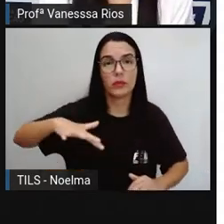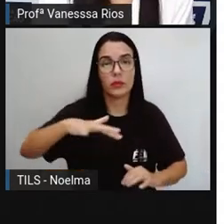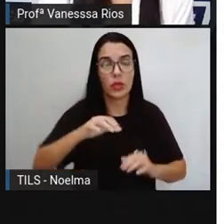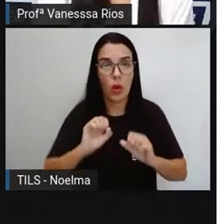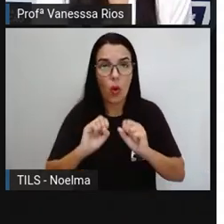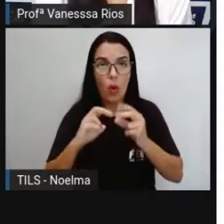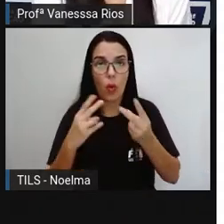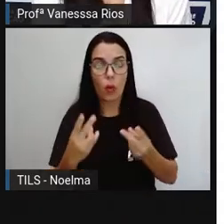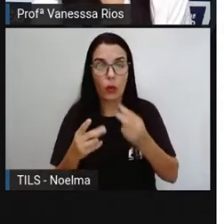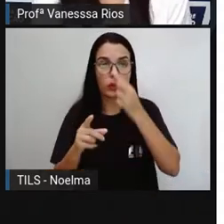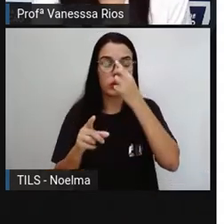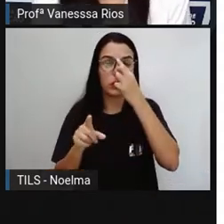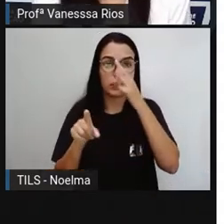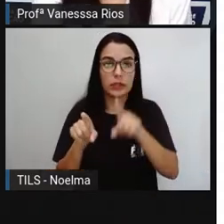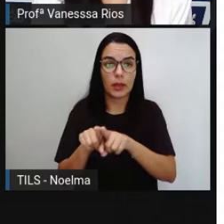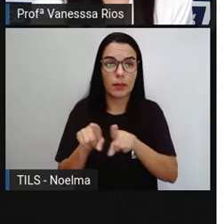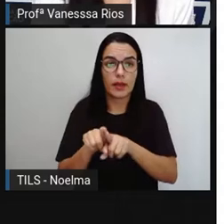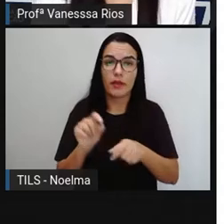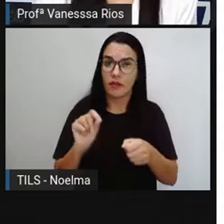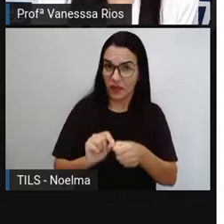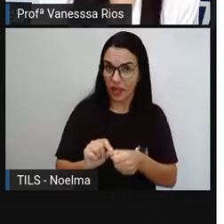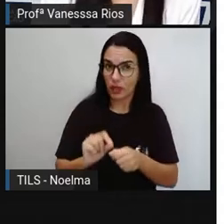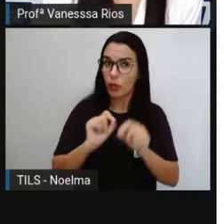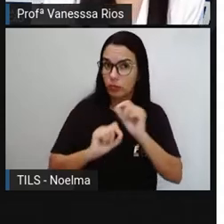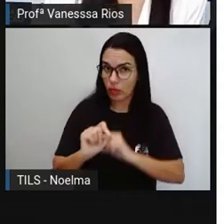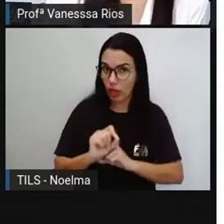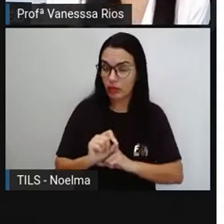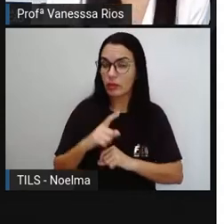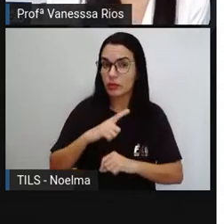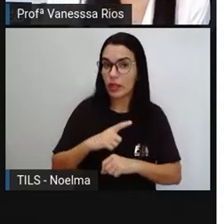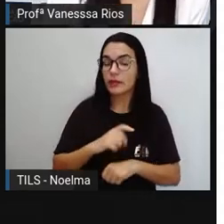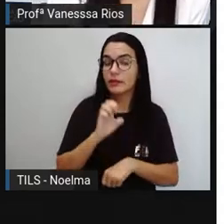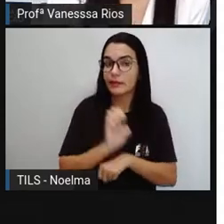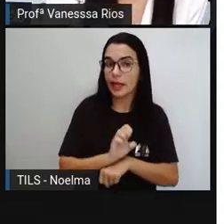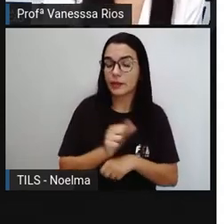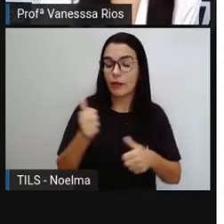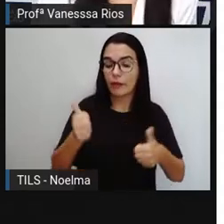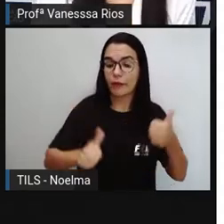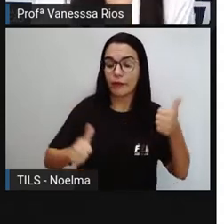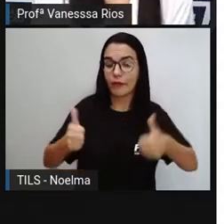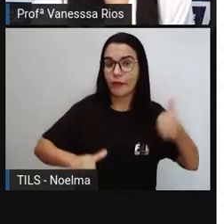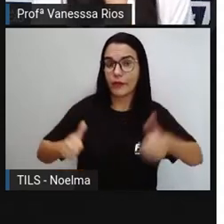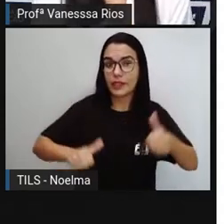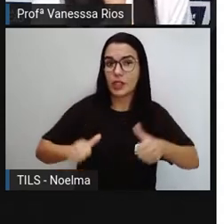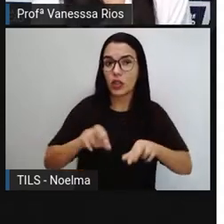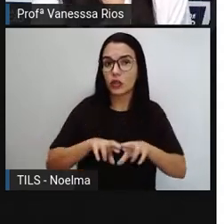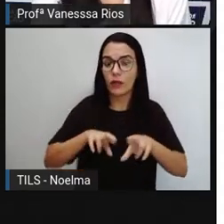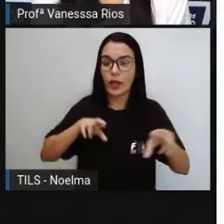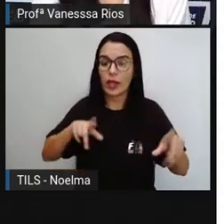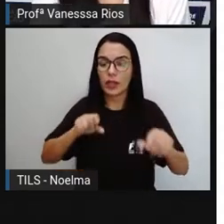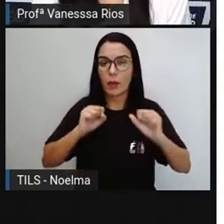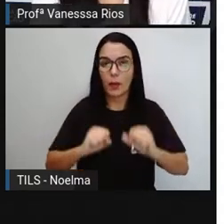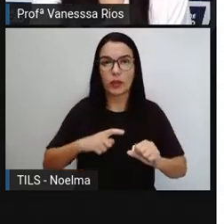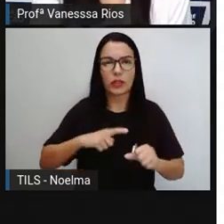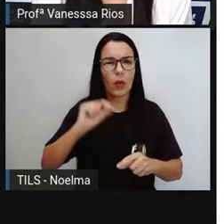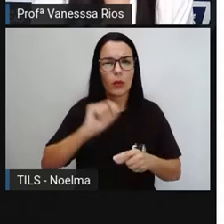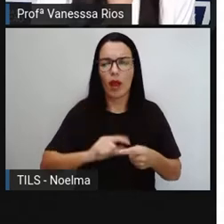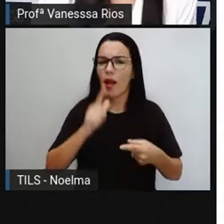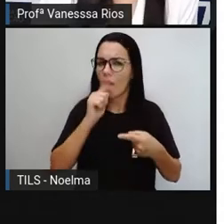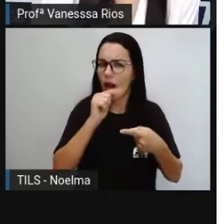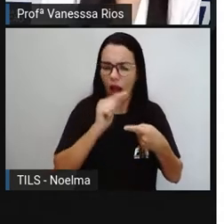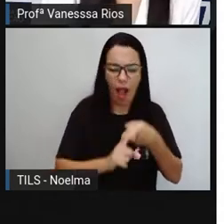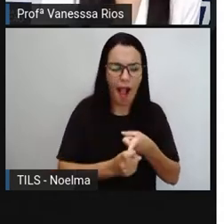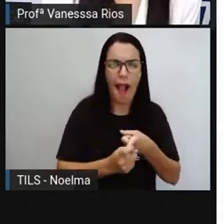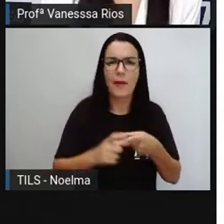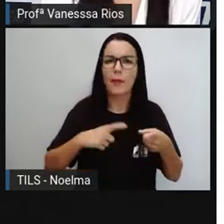forma aí, depois de produção, em estados físicos diferentes. Então, eles podem aparecer no estado líquido, no